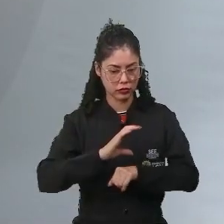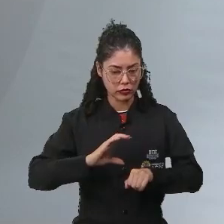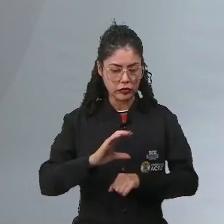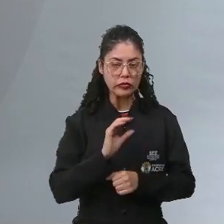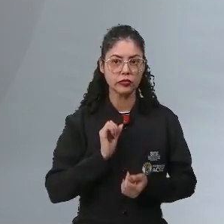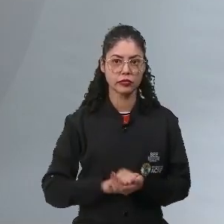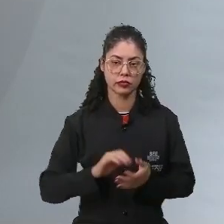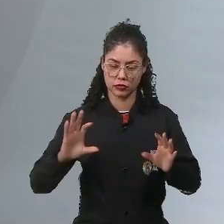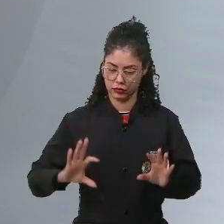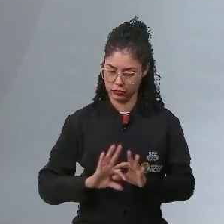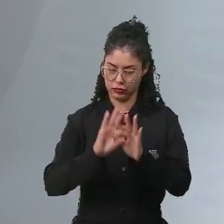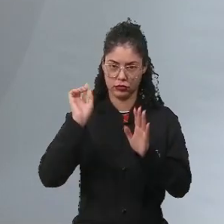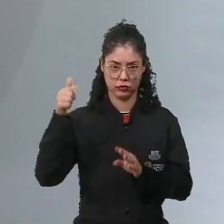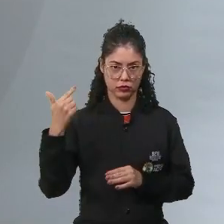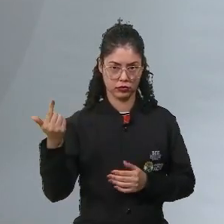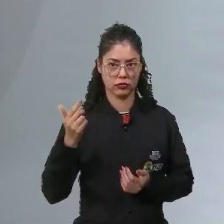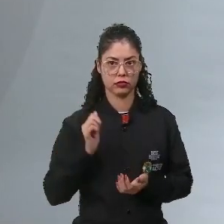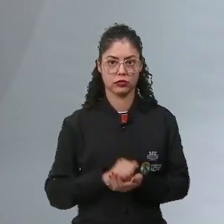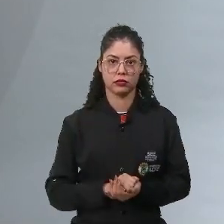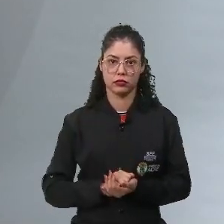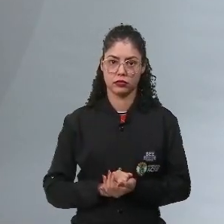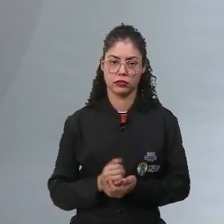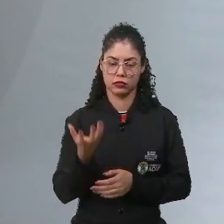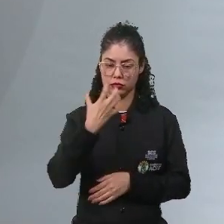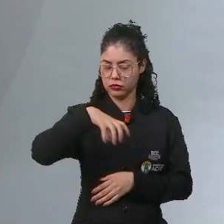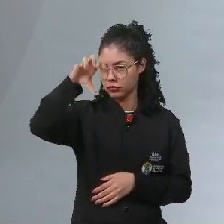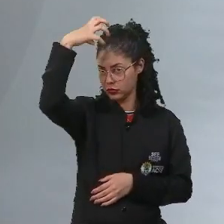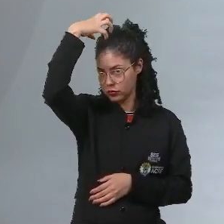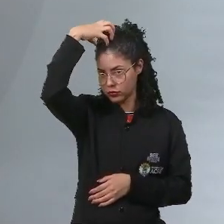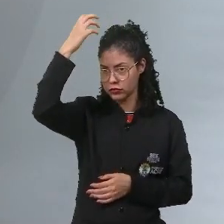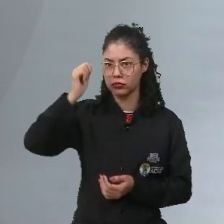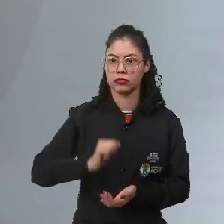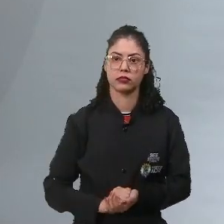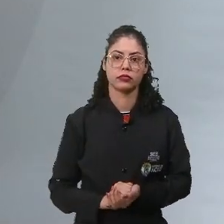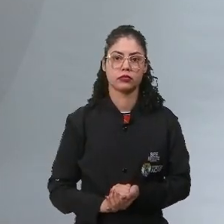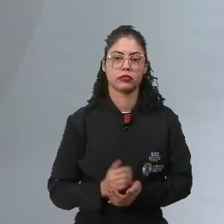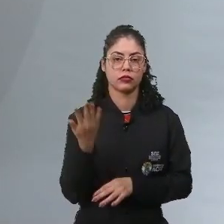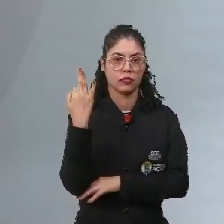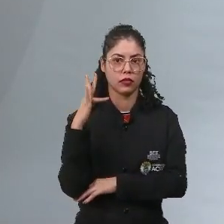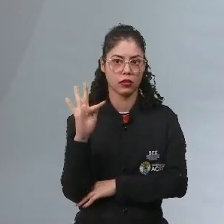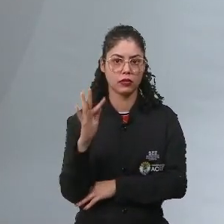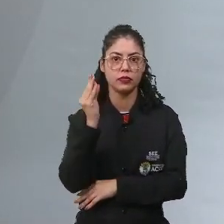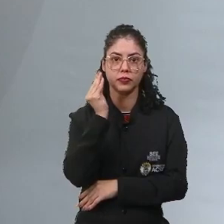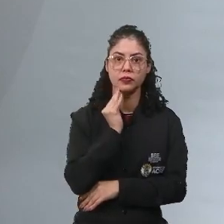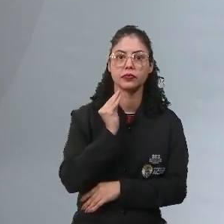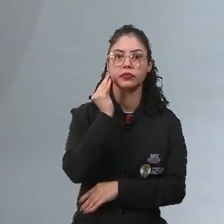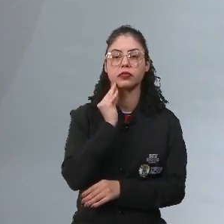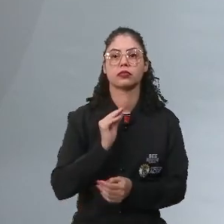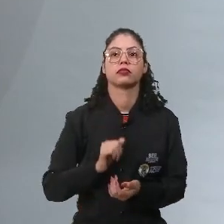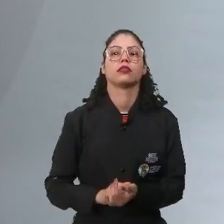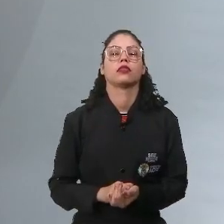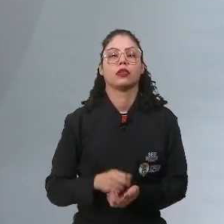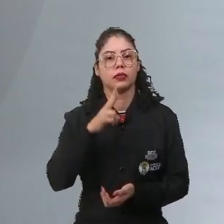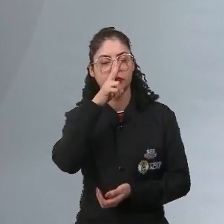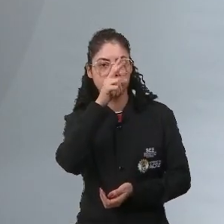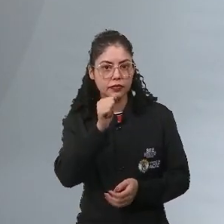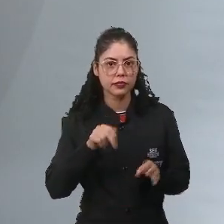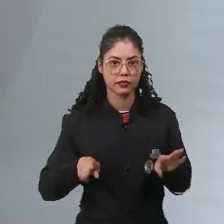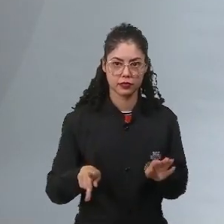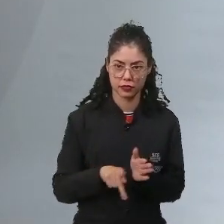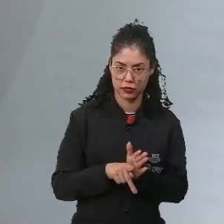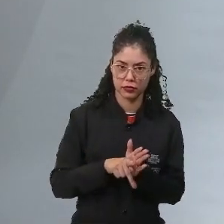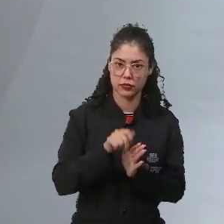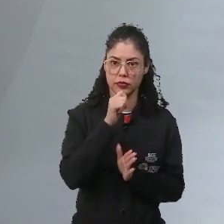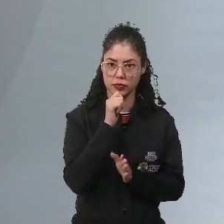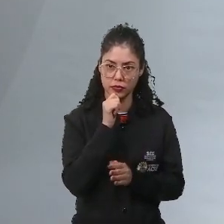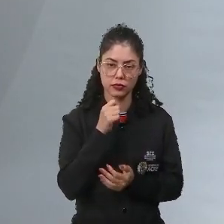se alia com outros reis, alia ao entorno da França, e tenta tomar o poder novamente para manter a